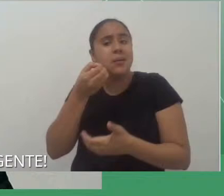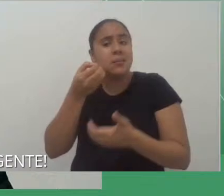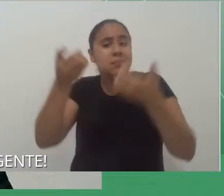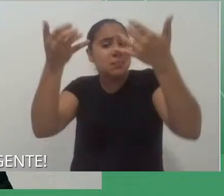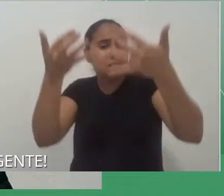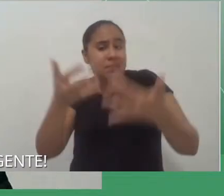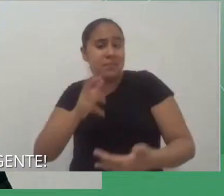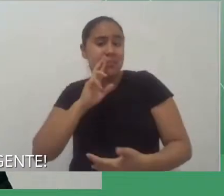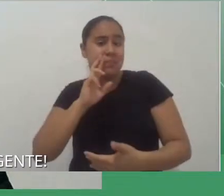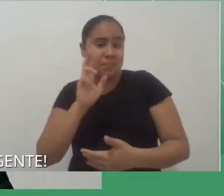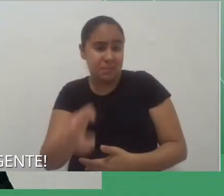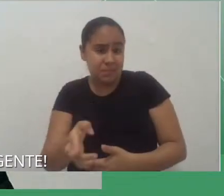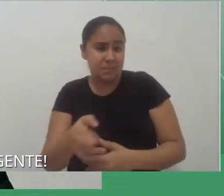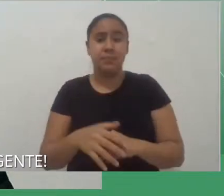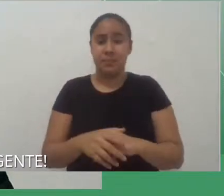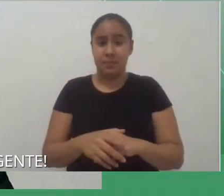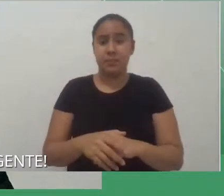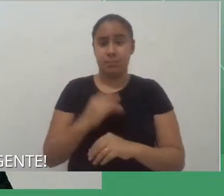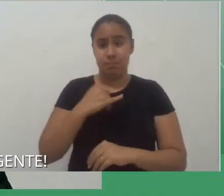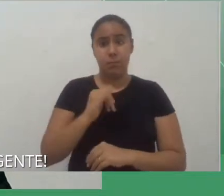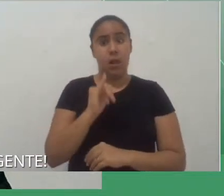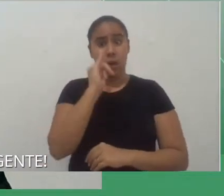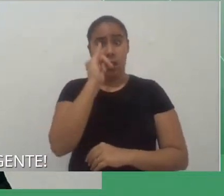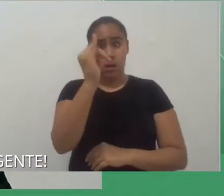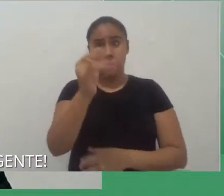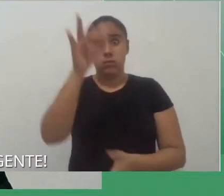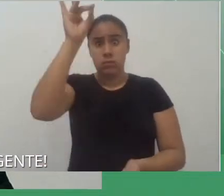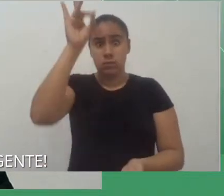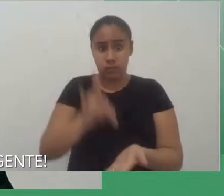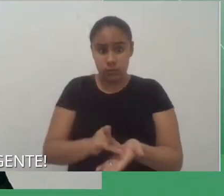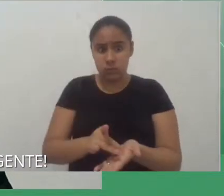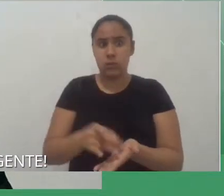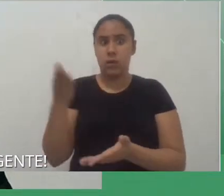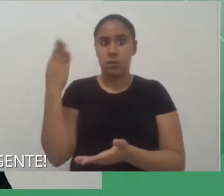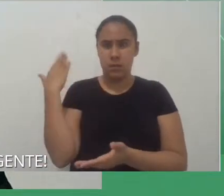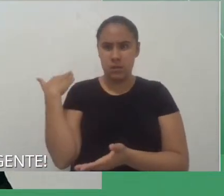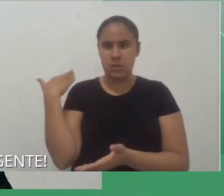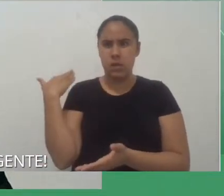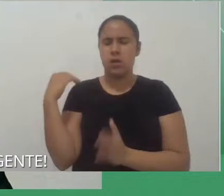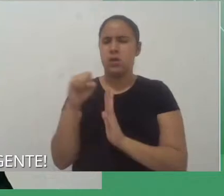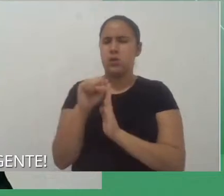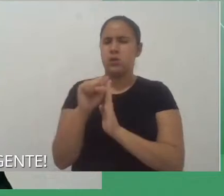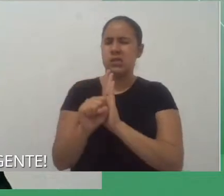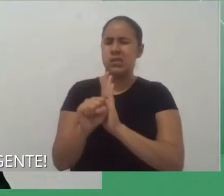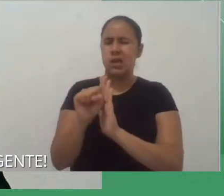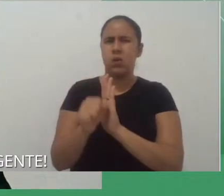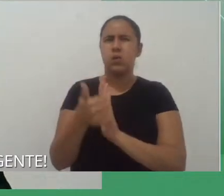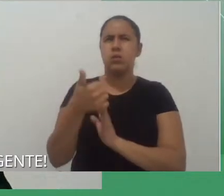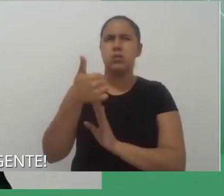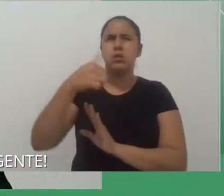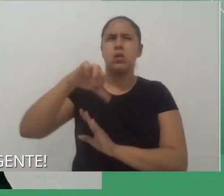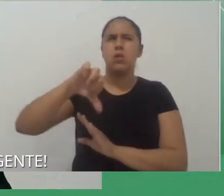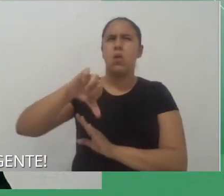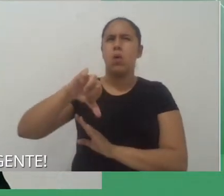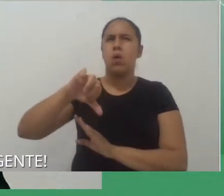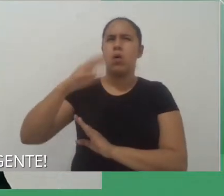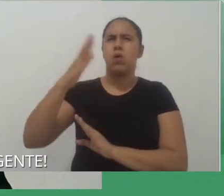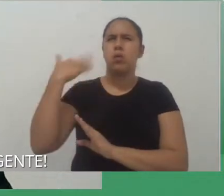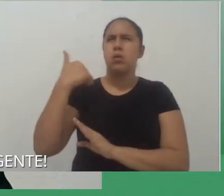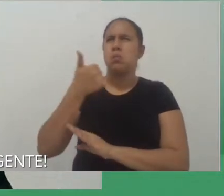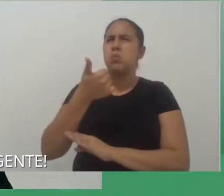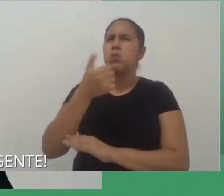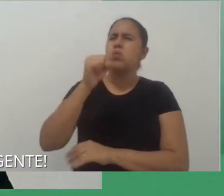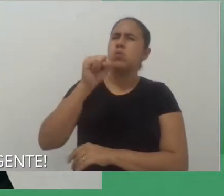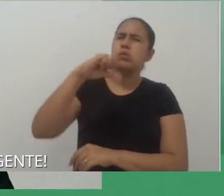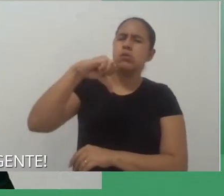e eu posso afirmar ali que surgiu no final do século dezenove acho que o ano aproximadamente 1890 e alguma